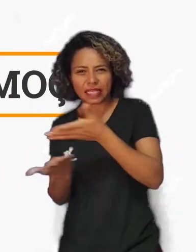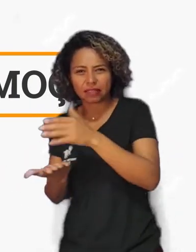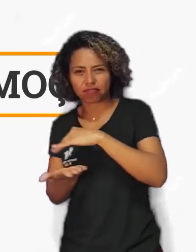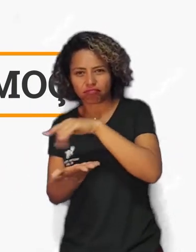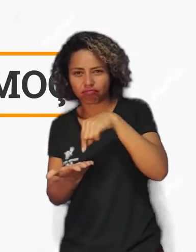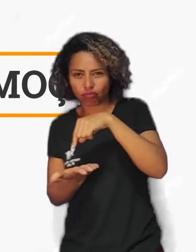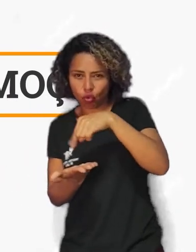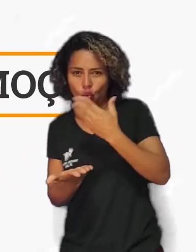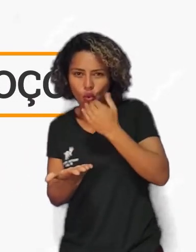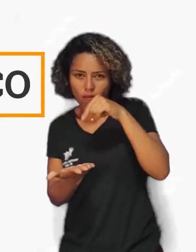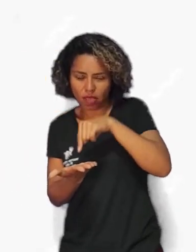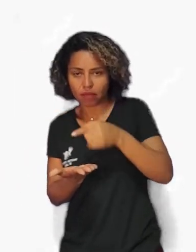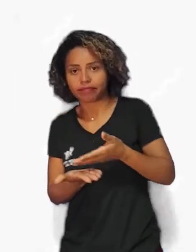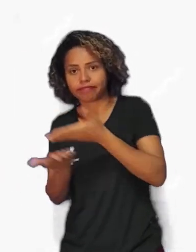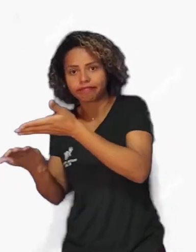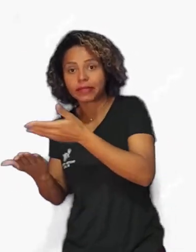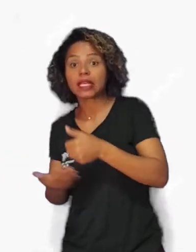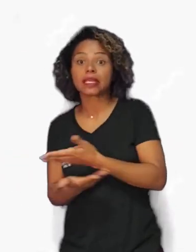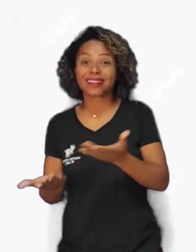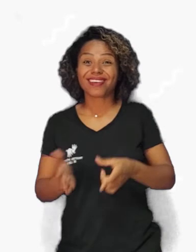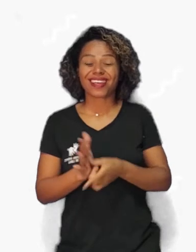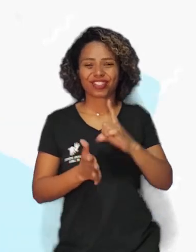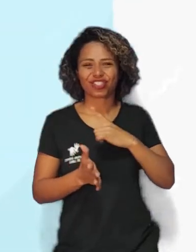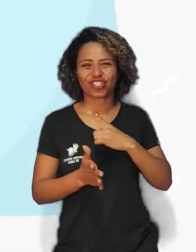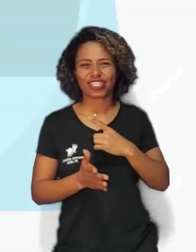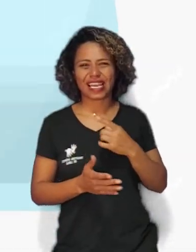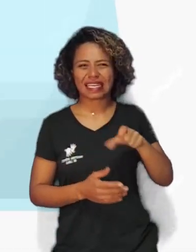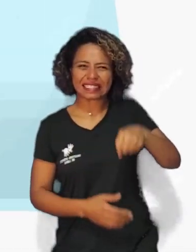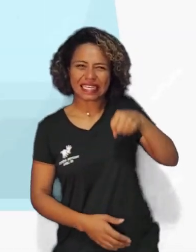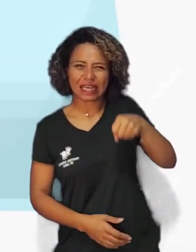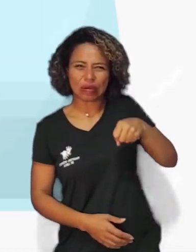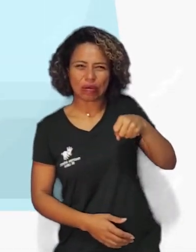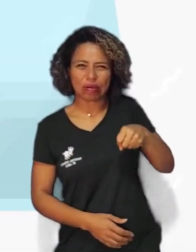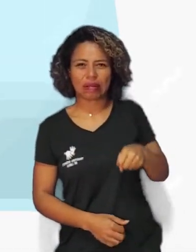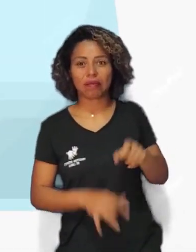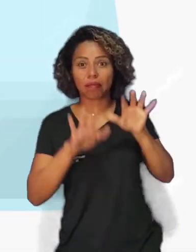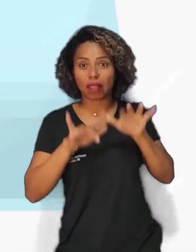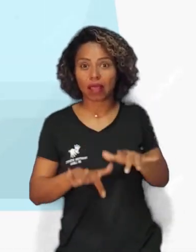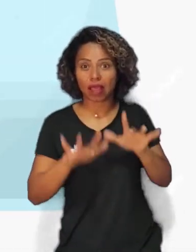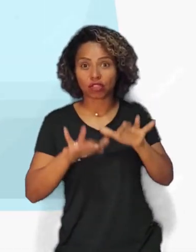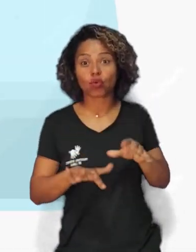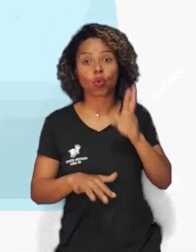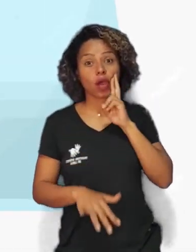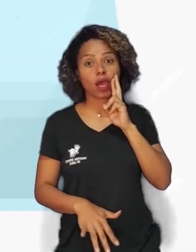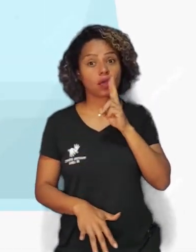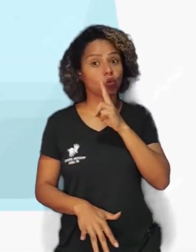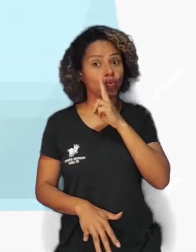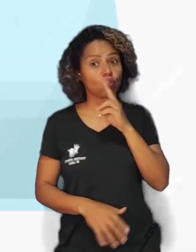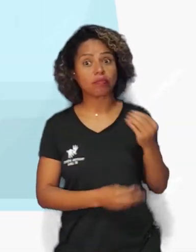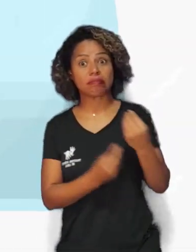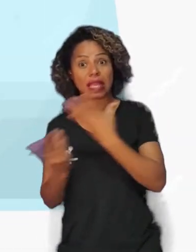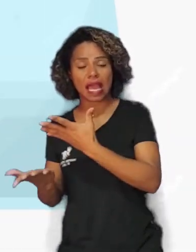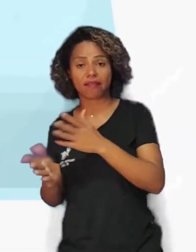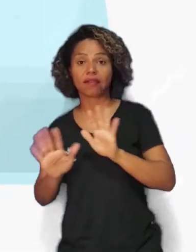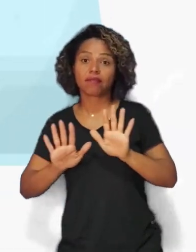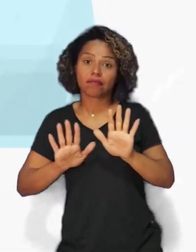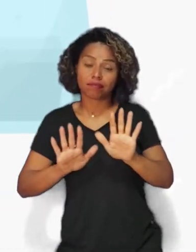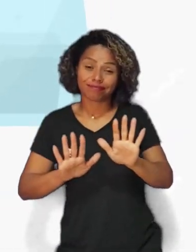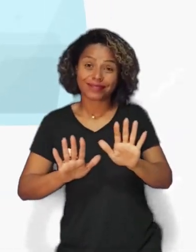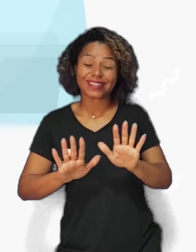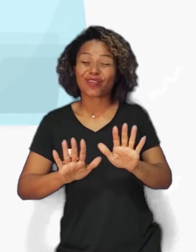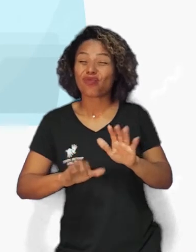Acontece que essas marmitex vinham embaladas em sacolas plásticas fornecidas pelo próprio RU. O resultado?